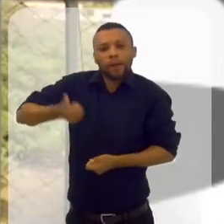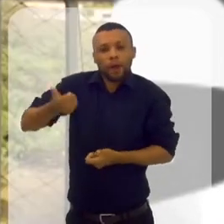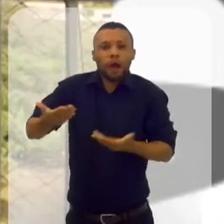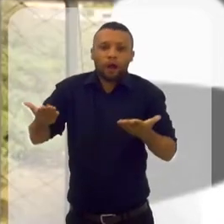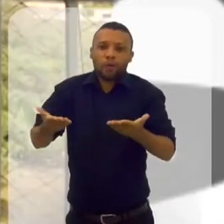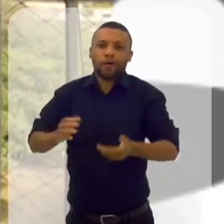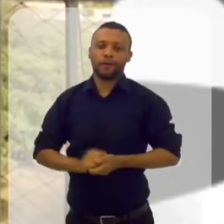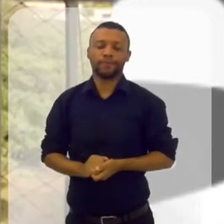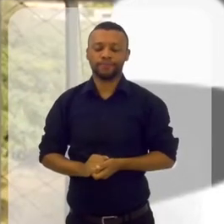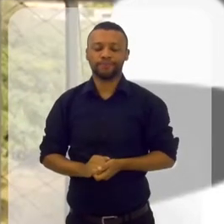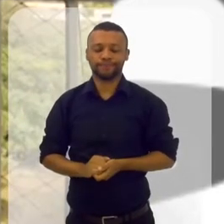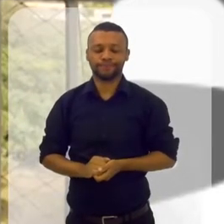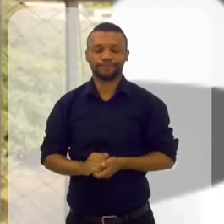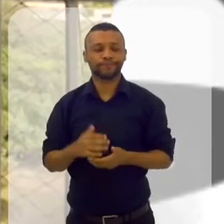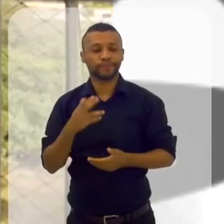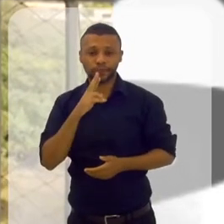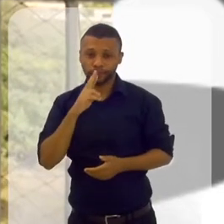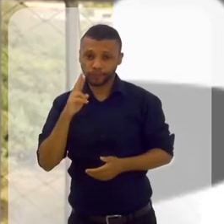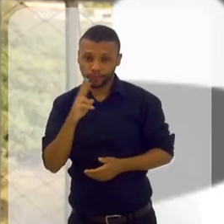Agora sim.